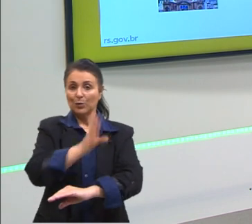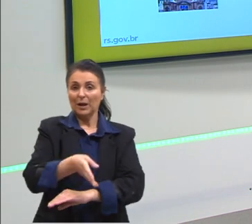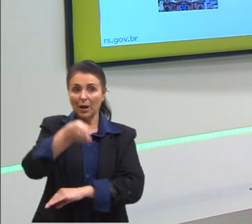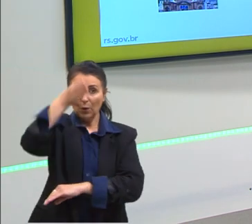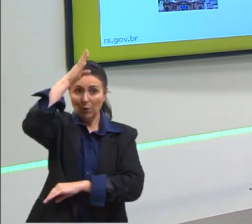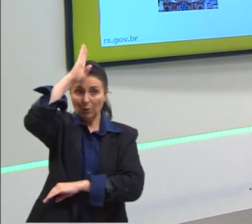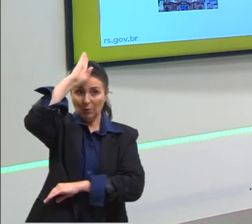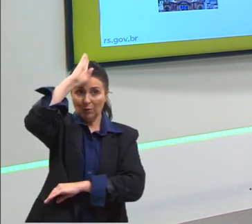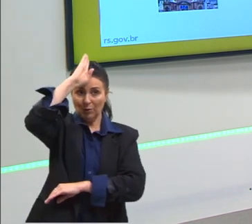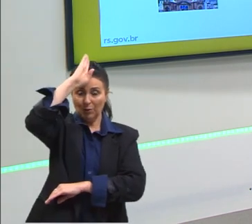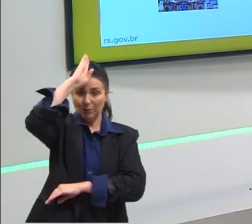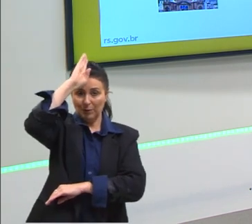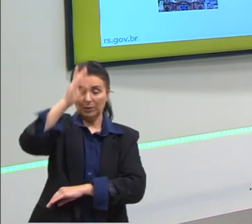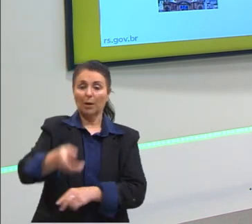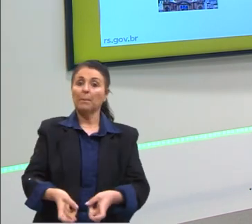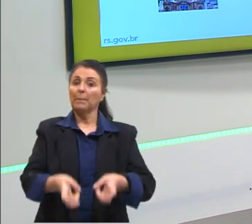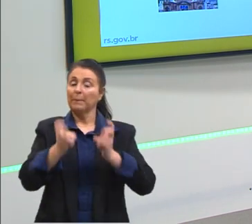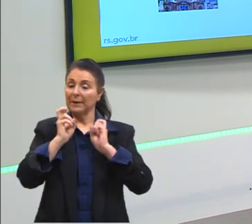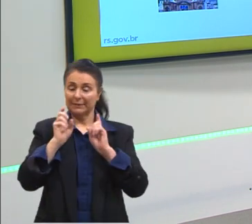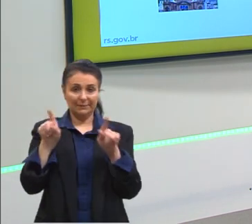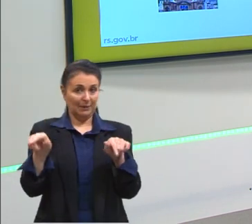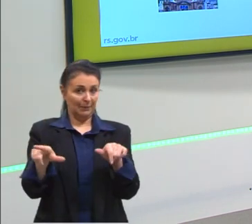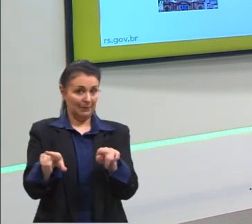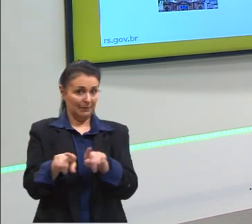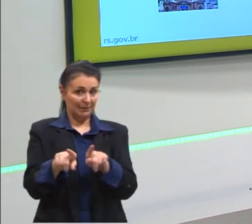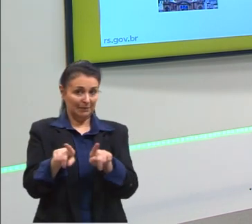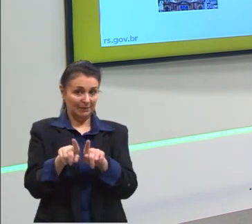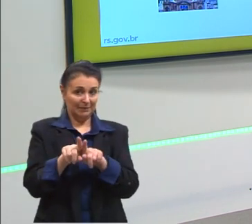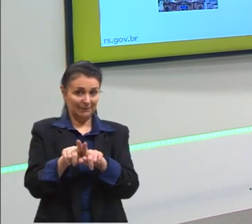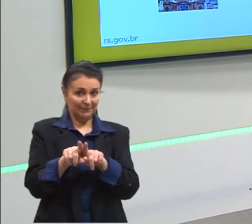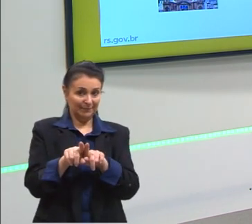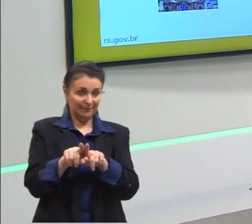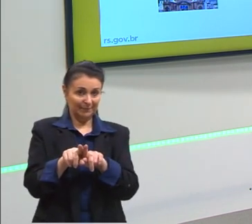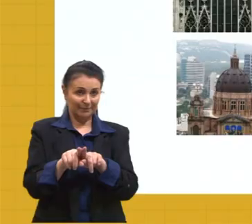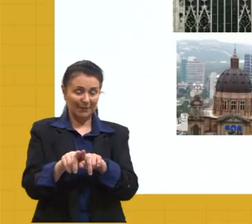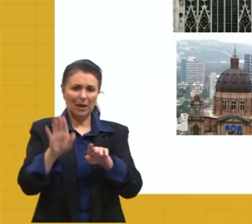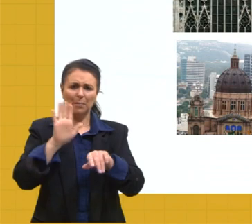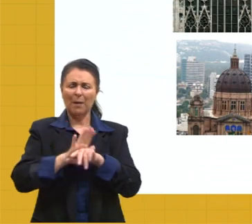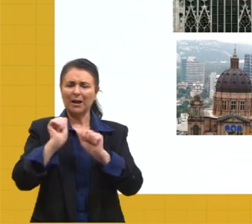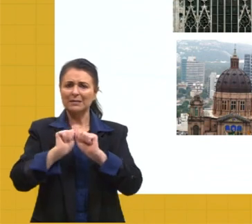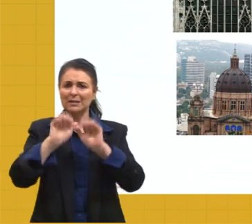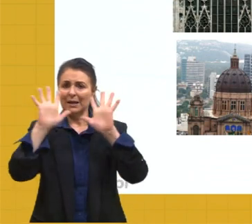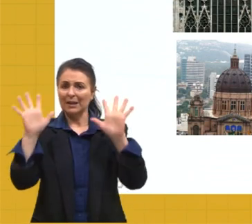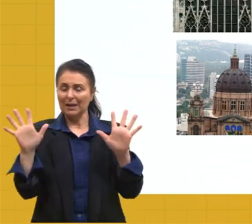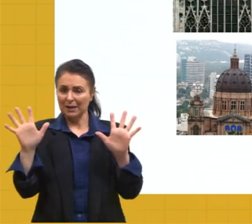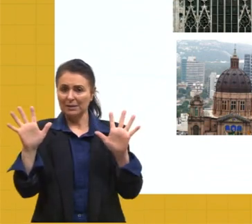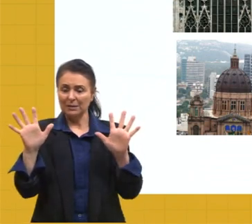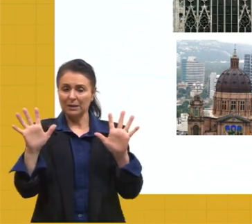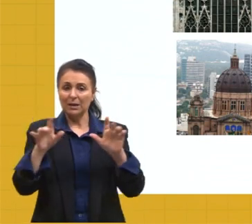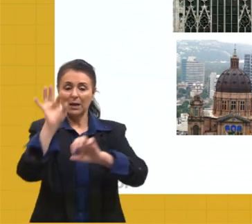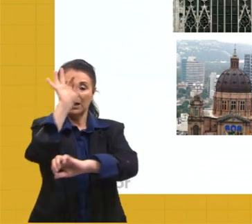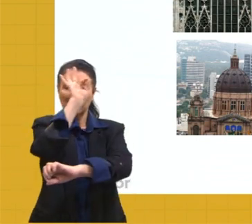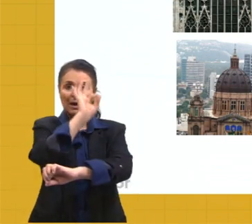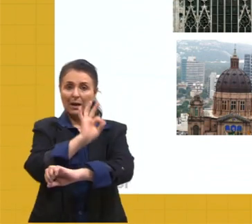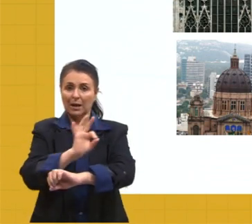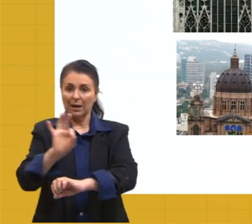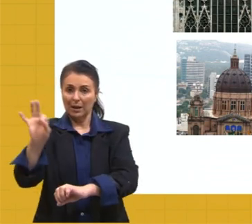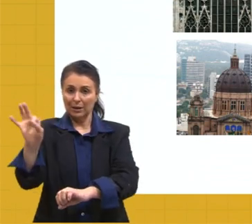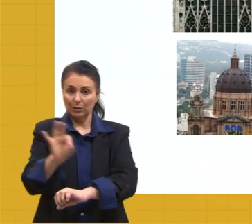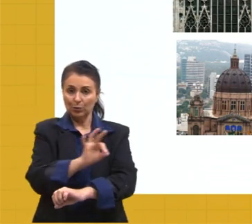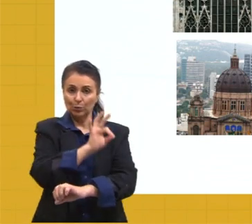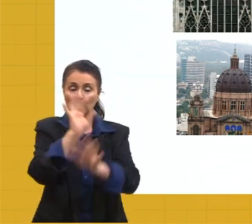Aqui nós podemos perceber, pessoal, também, com mais ênfase, a arquitetura, a